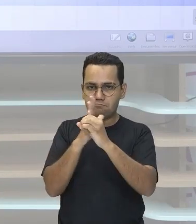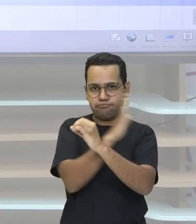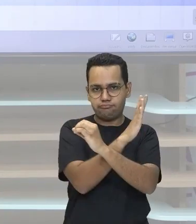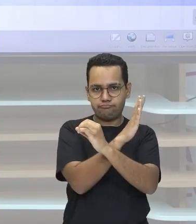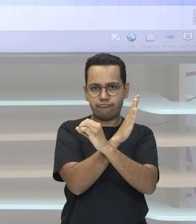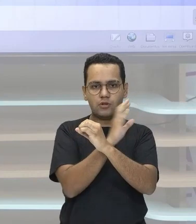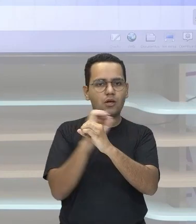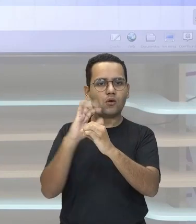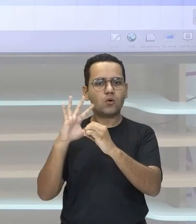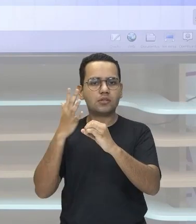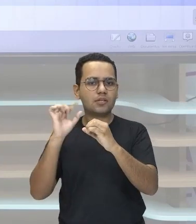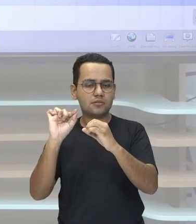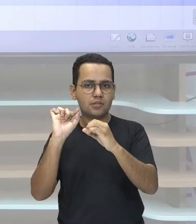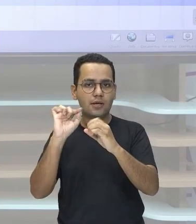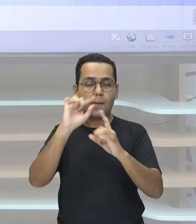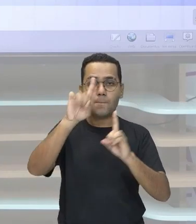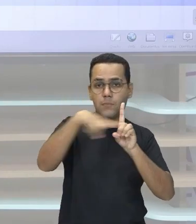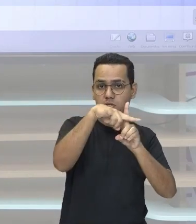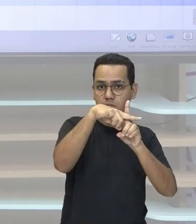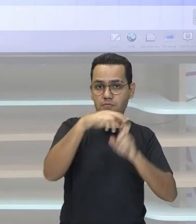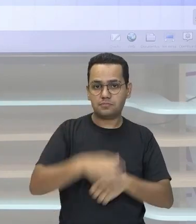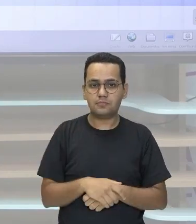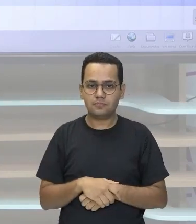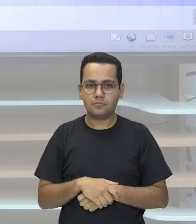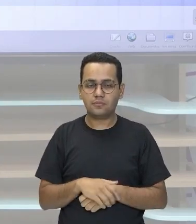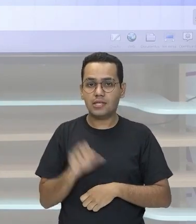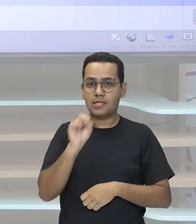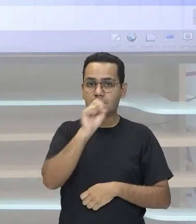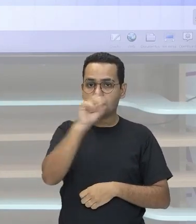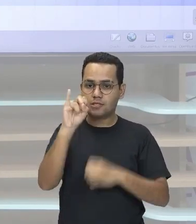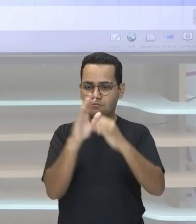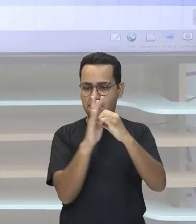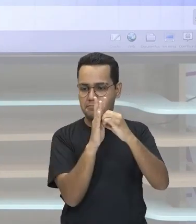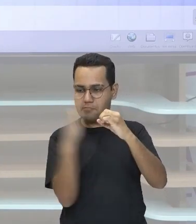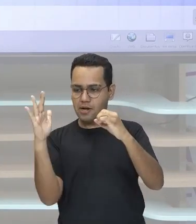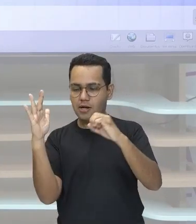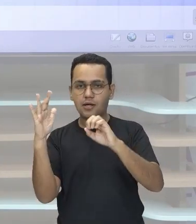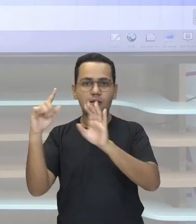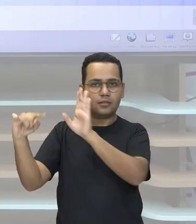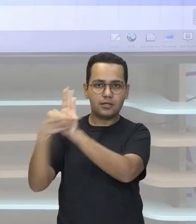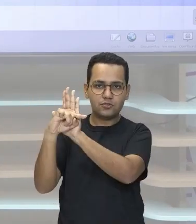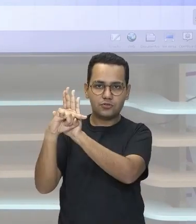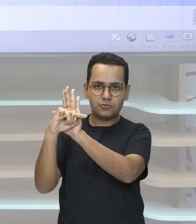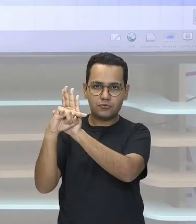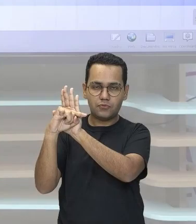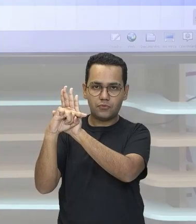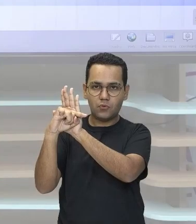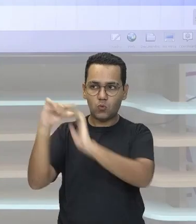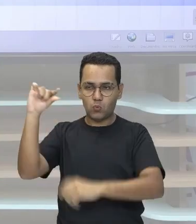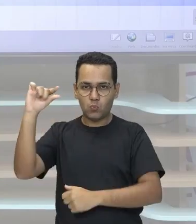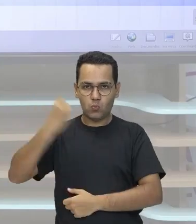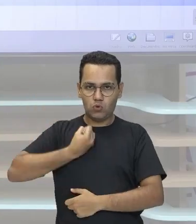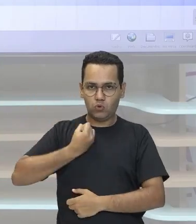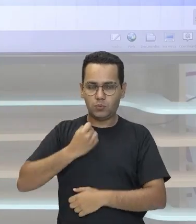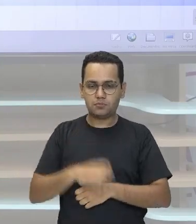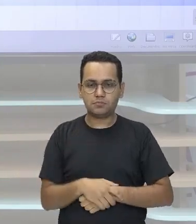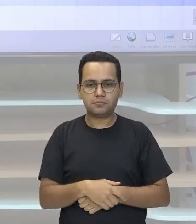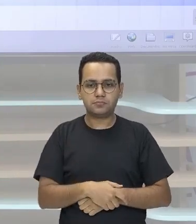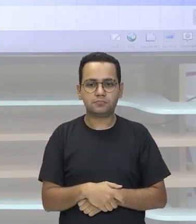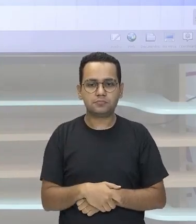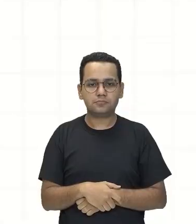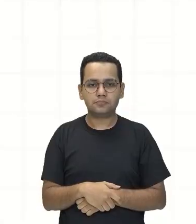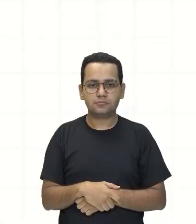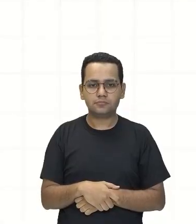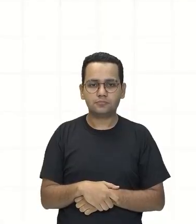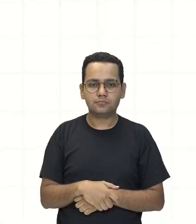significa Que é um número Positivo O expoente Se for para a direita O número é negativo Então vamos ver lá O nosso